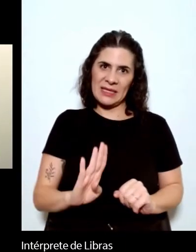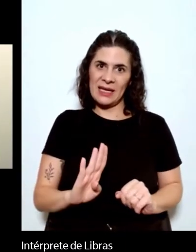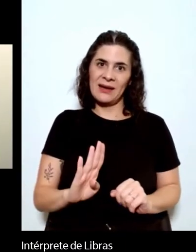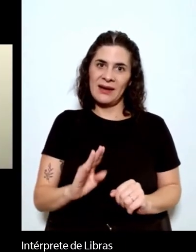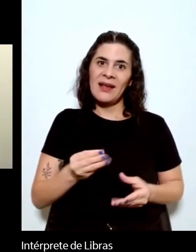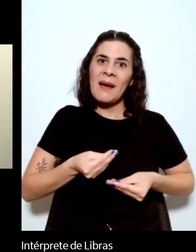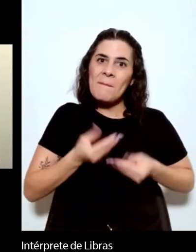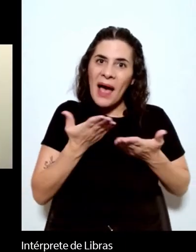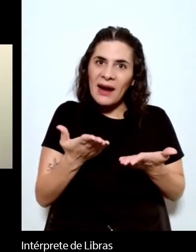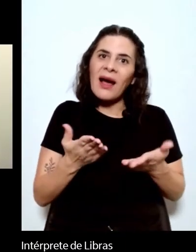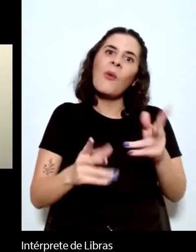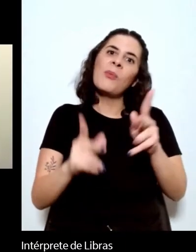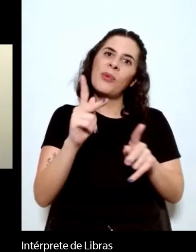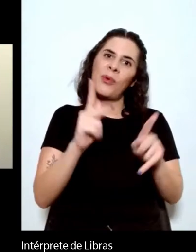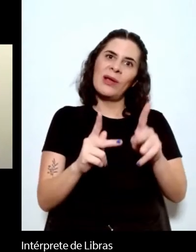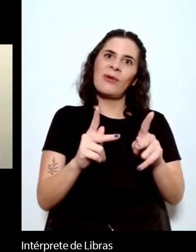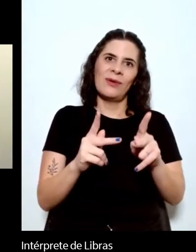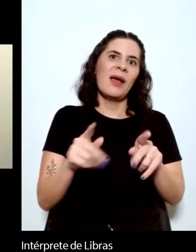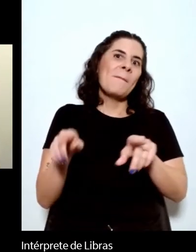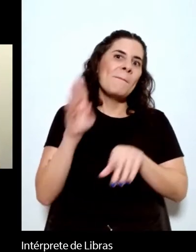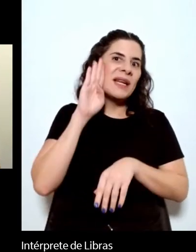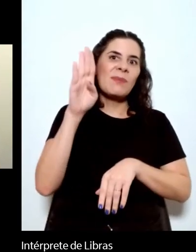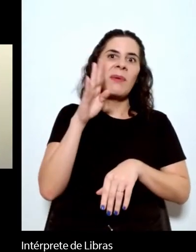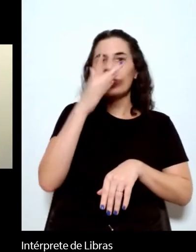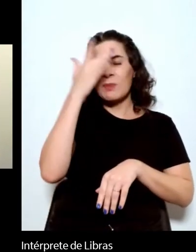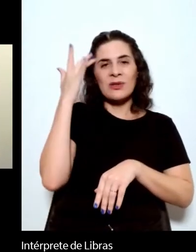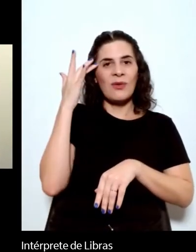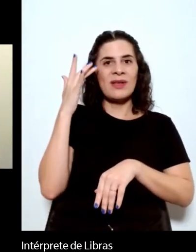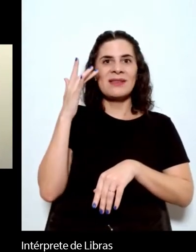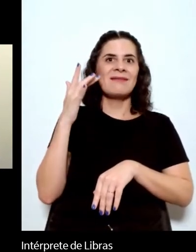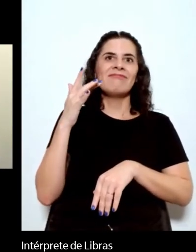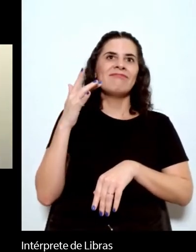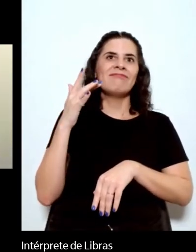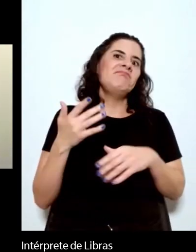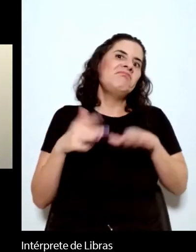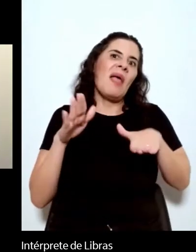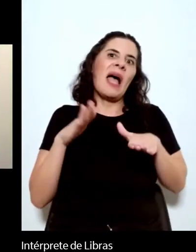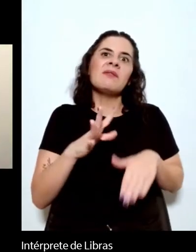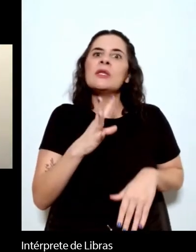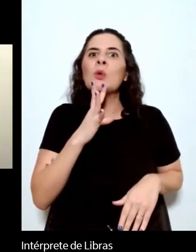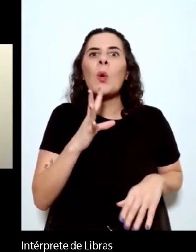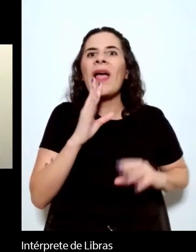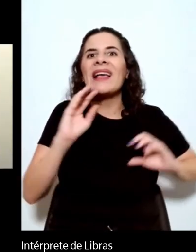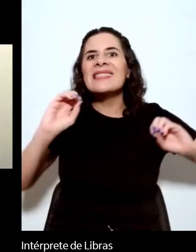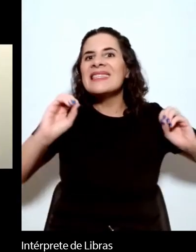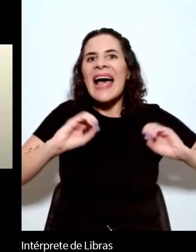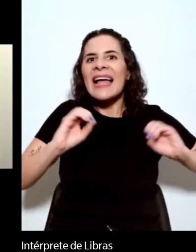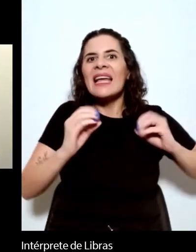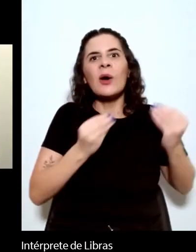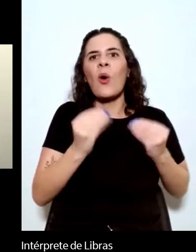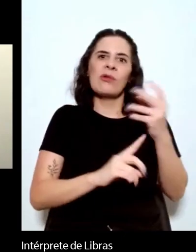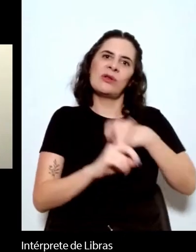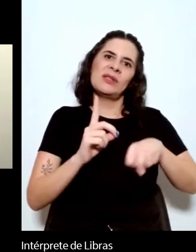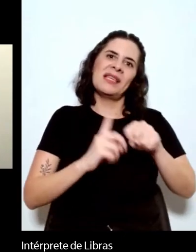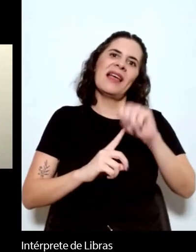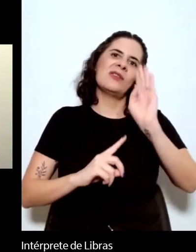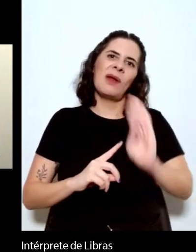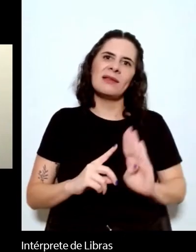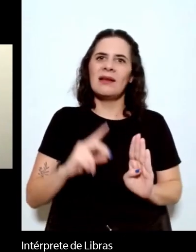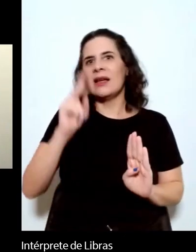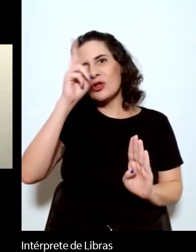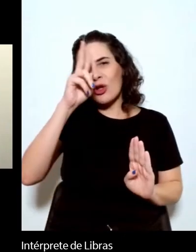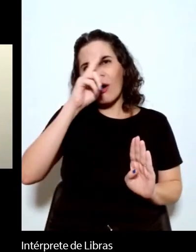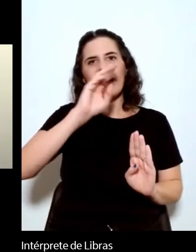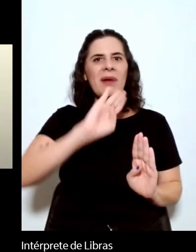exclusivamente de estrangeiros que não necessariamente têm nenhuma ideia sobre a sociedade brasileira, sobre a história brasileira,